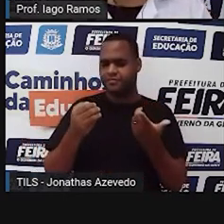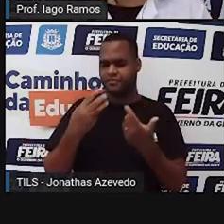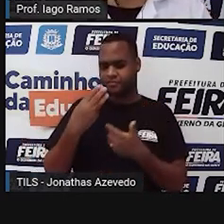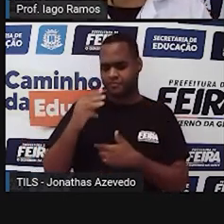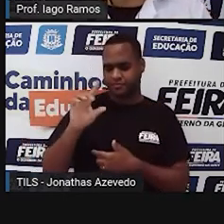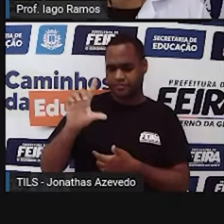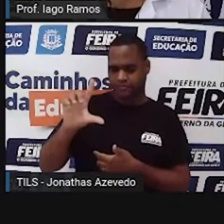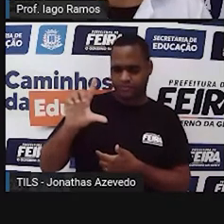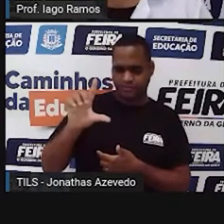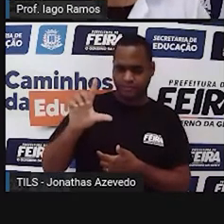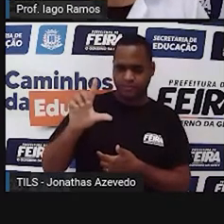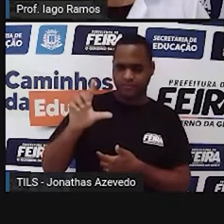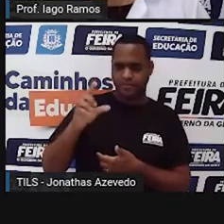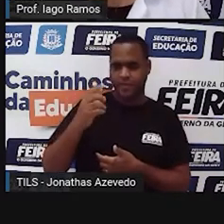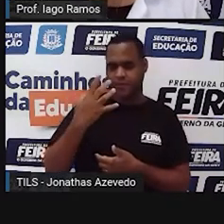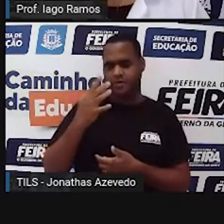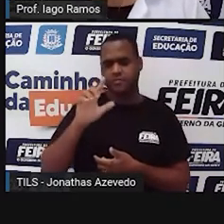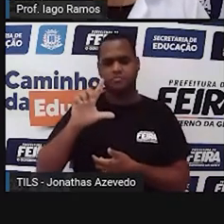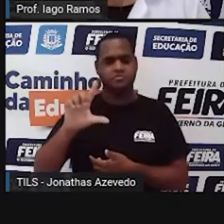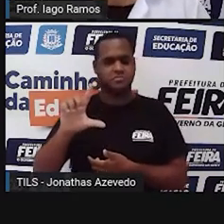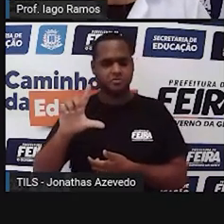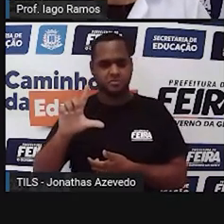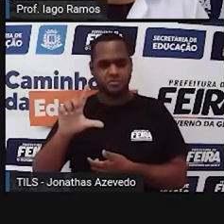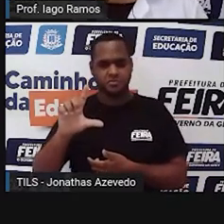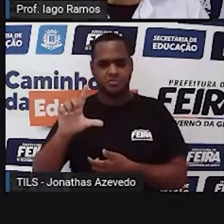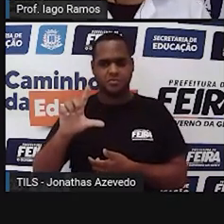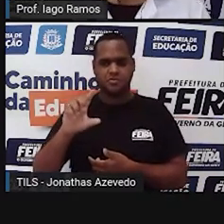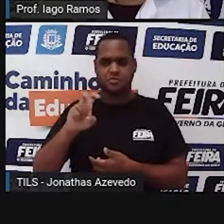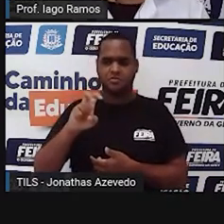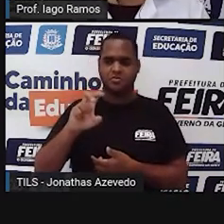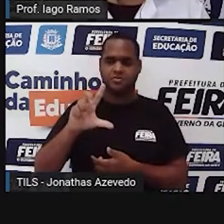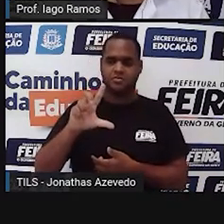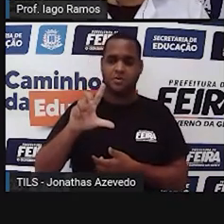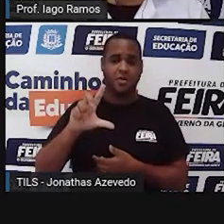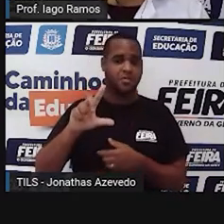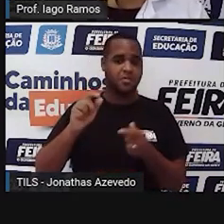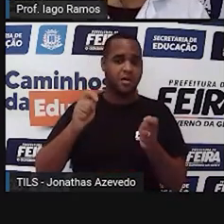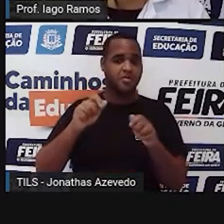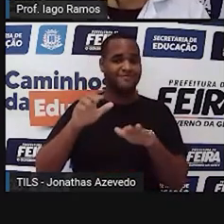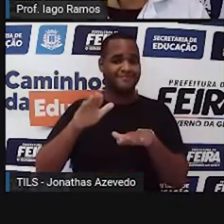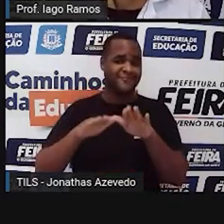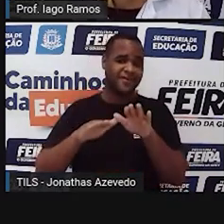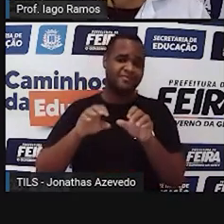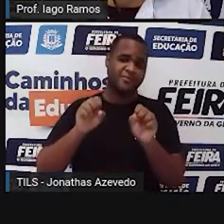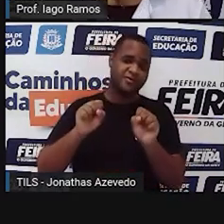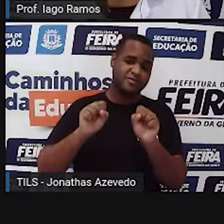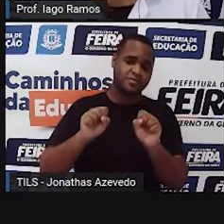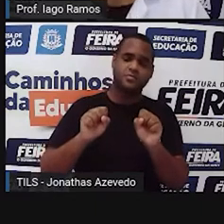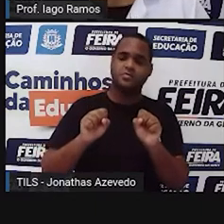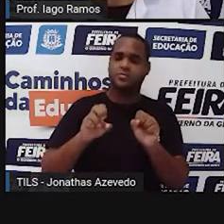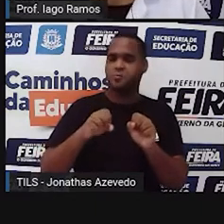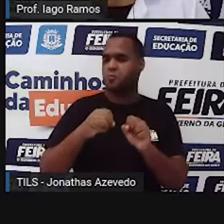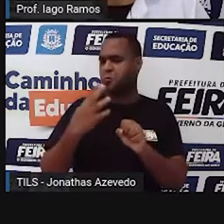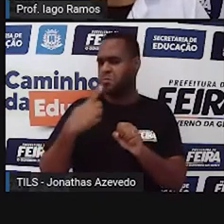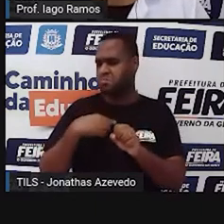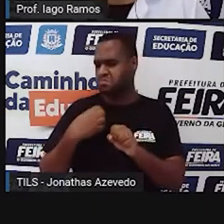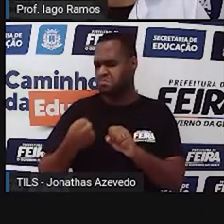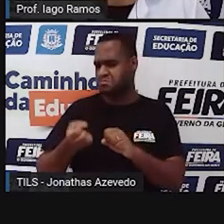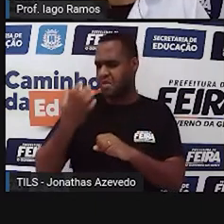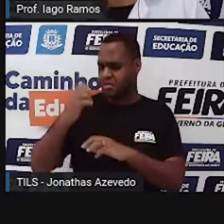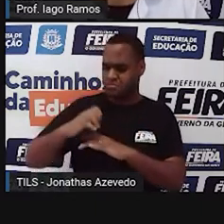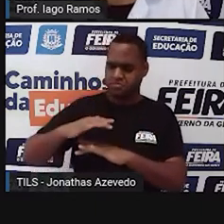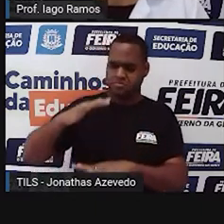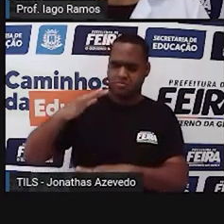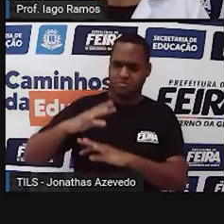litros, 4 litros, 5 litros, talvez? Ou quem sabe mais, né?